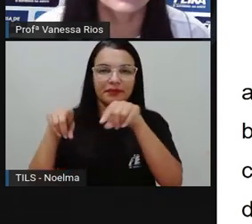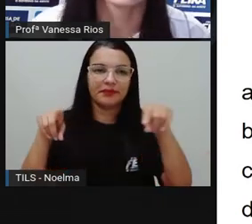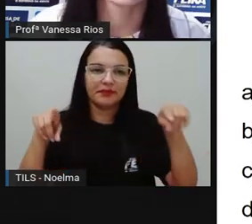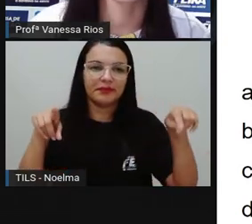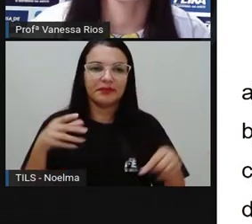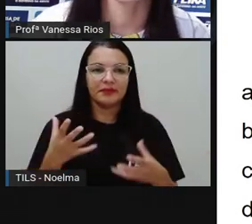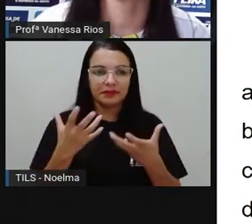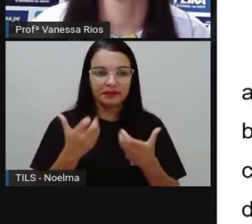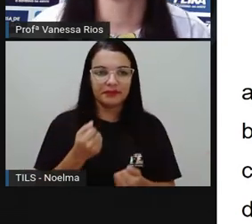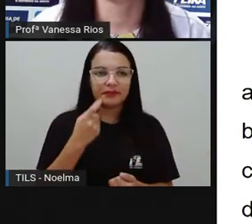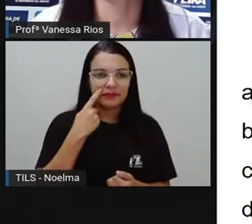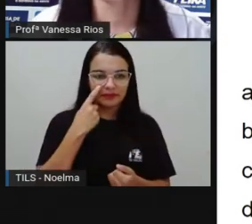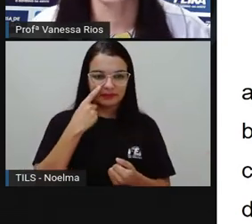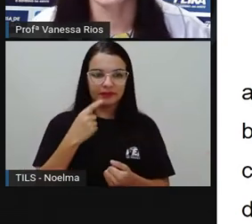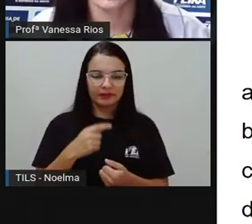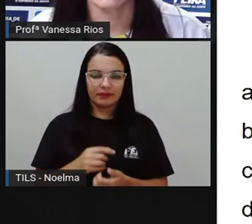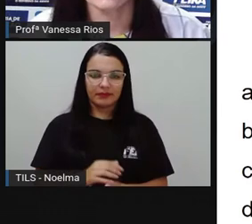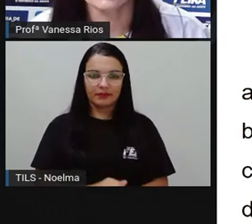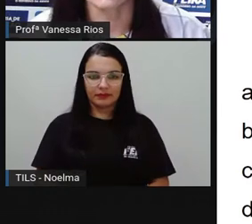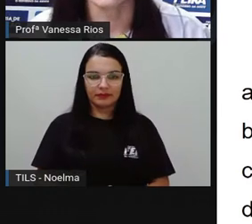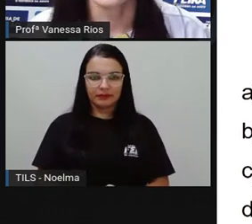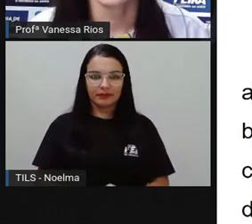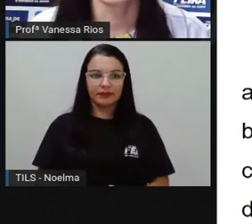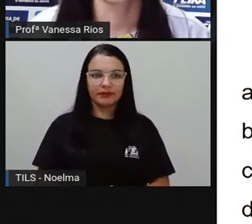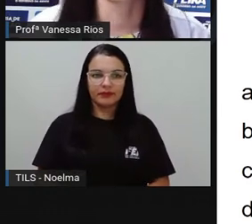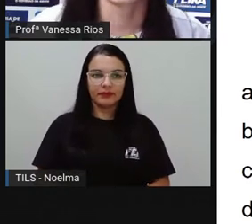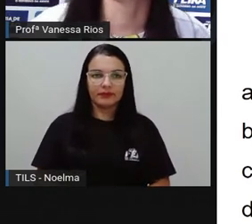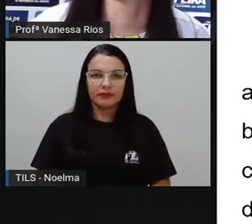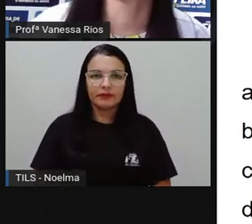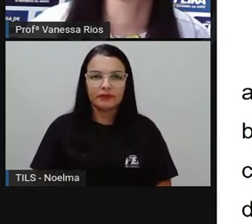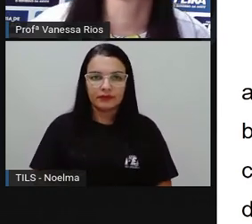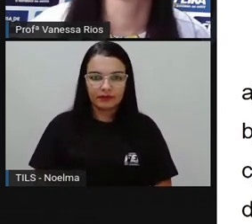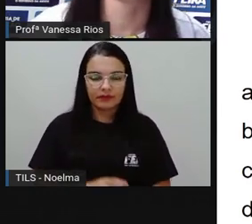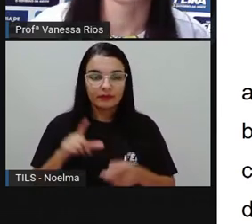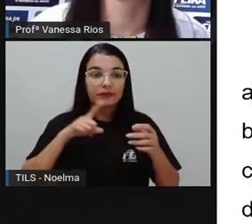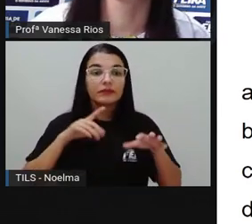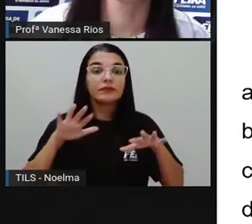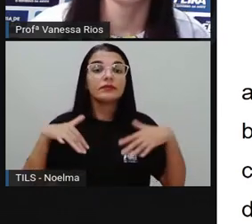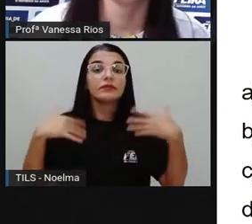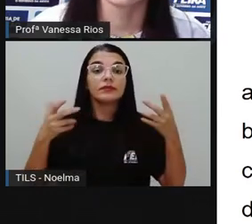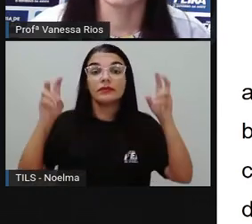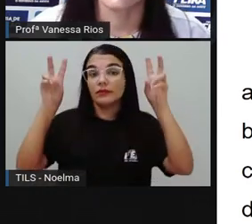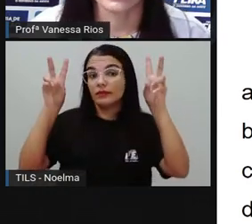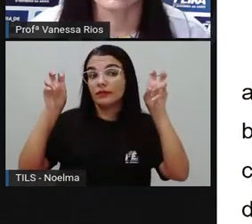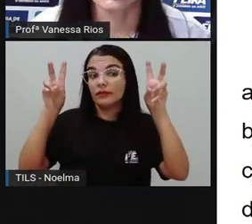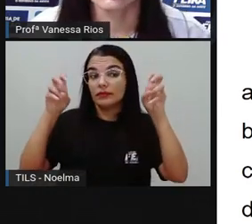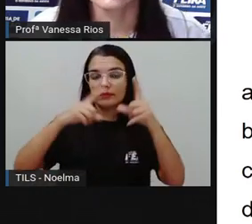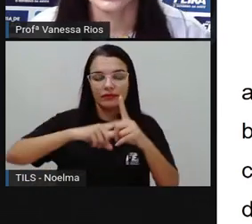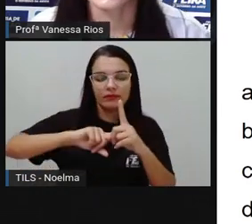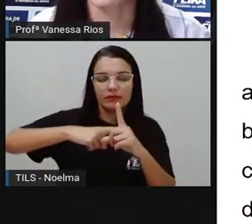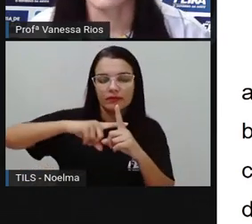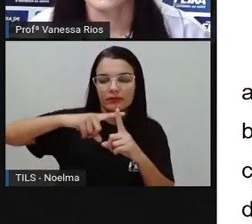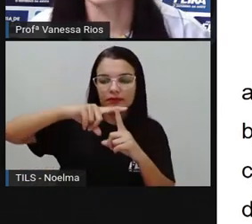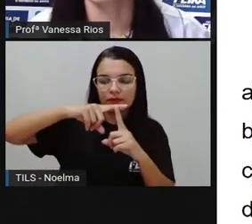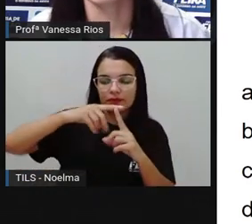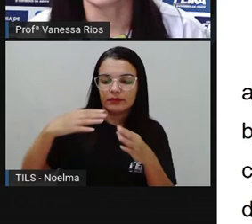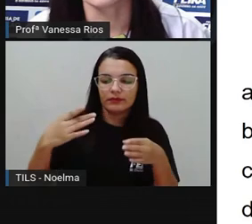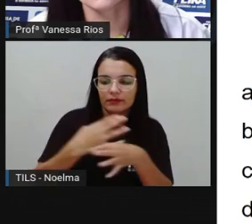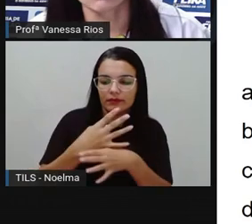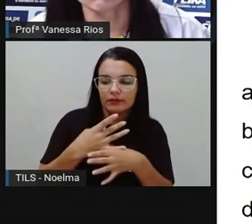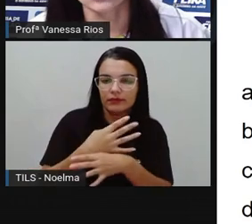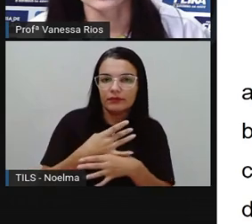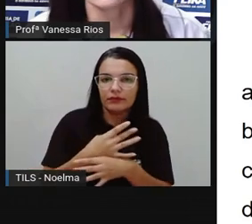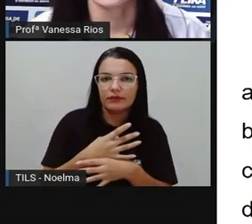tá certo? Então, prestem aí bastante atenção. Olha só o título do gráfico. Temperatura em Belo